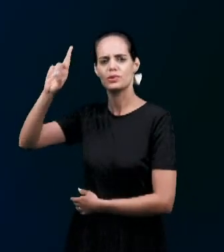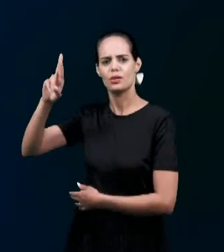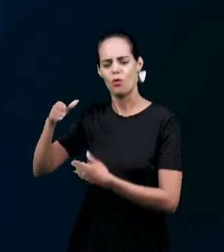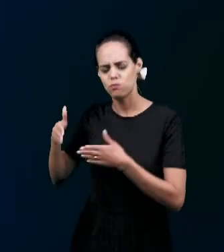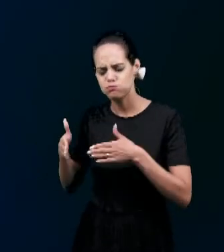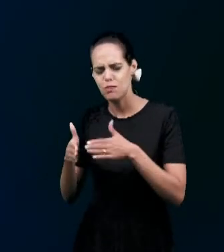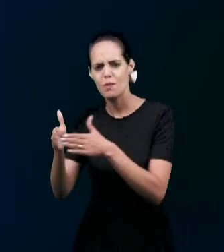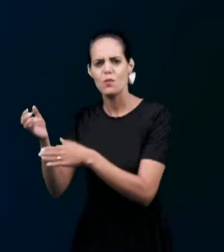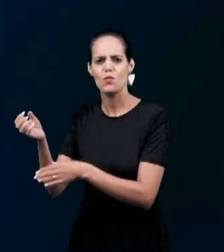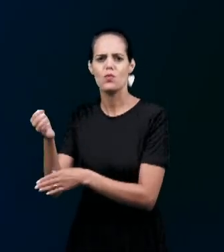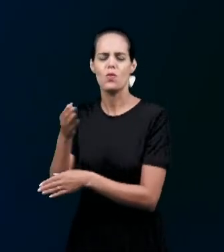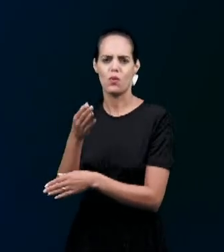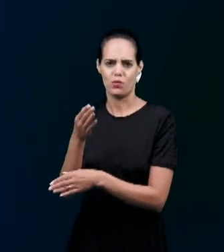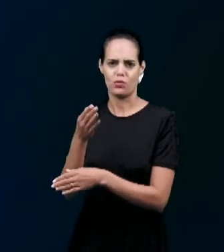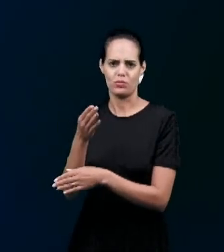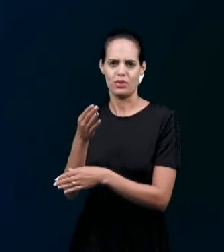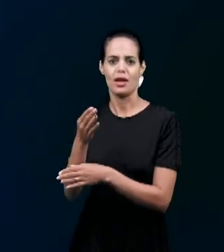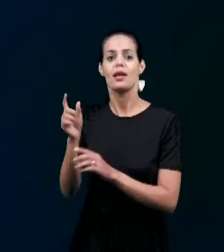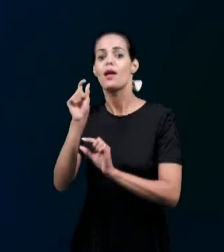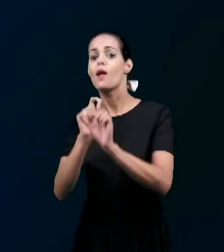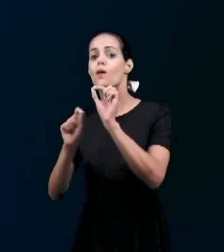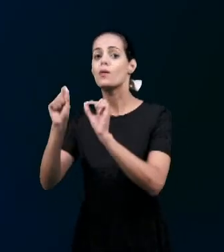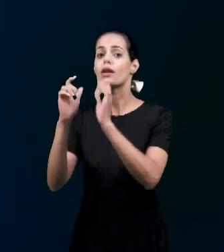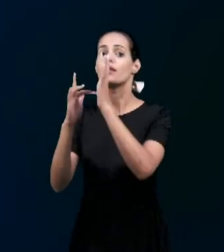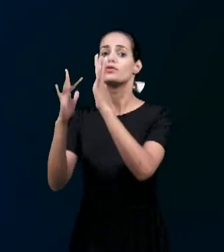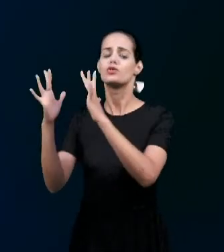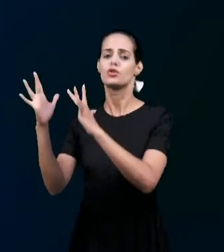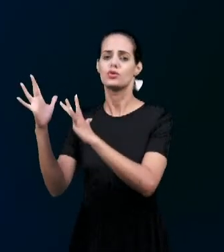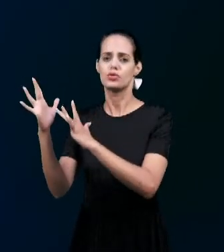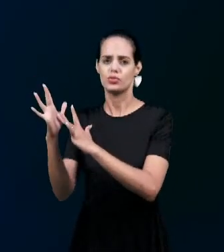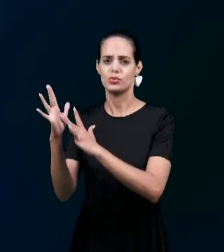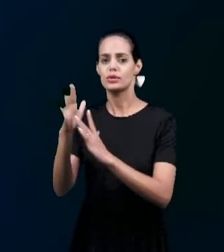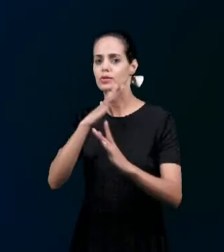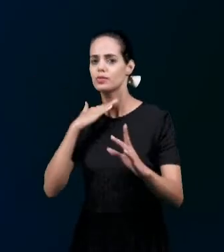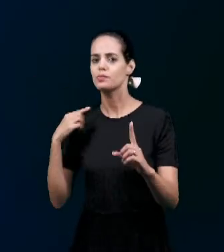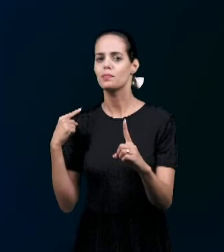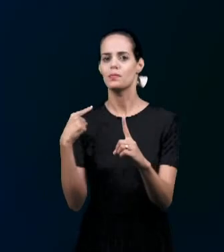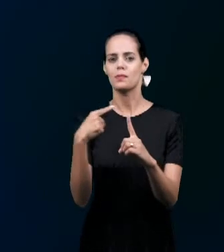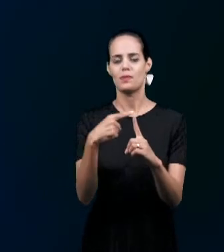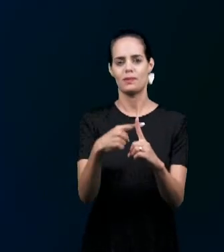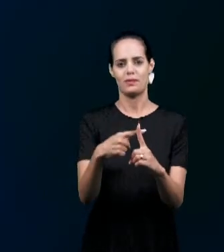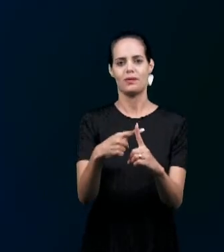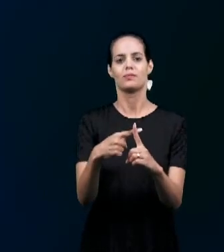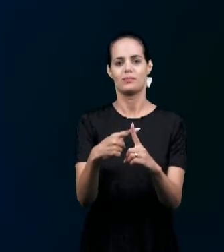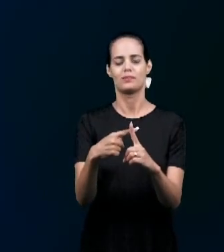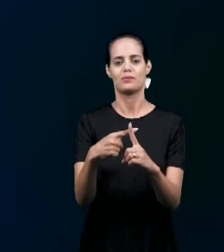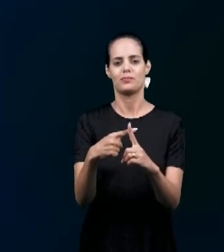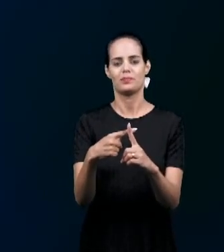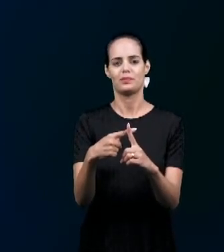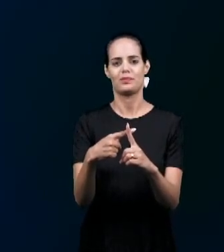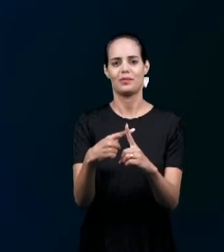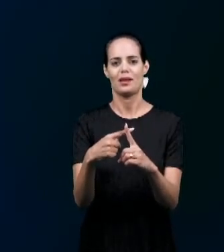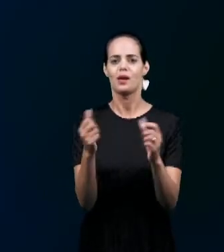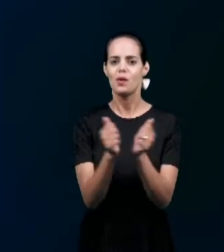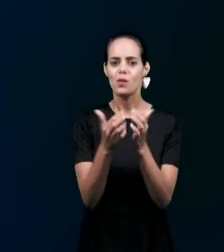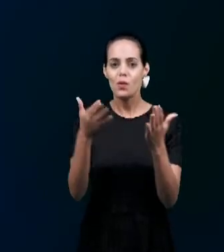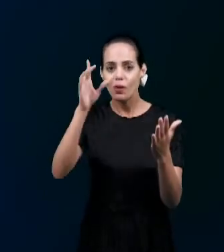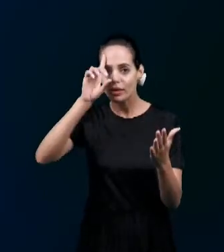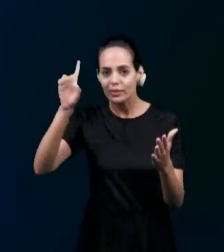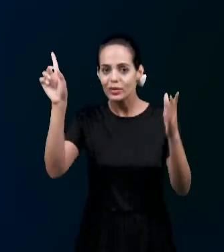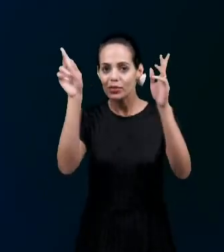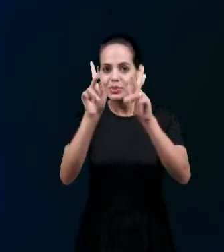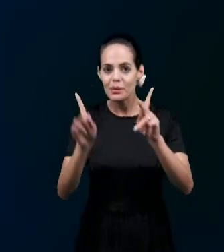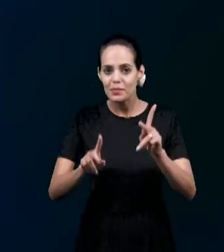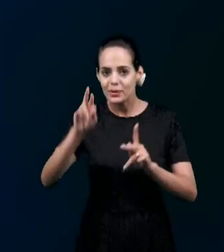Pelo véu Isto é Pela sua carne Glória a Deus A paz Do Senhor Jesus Muito bem